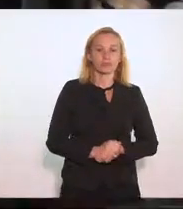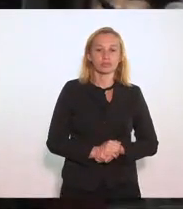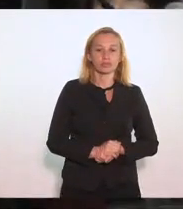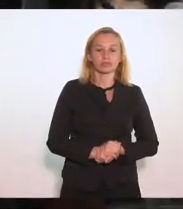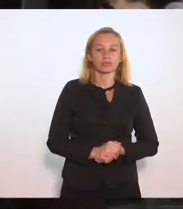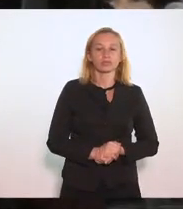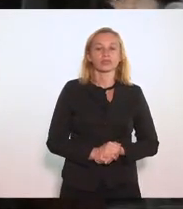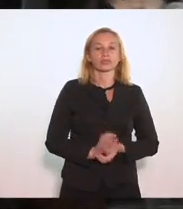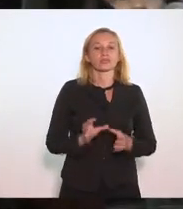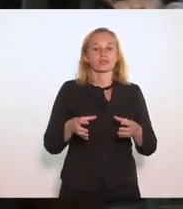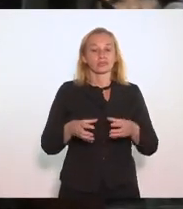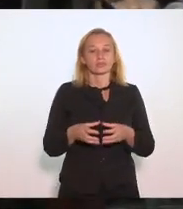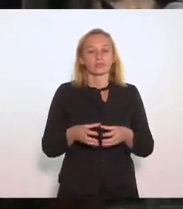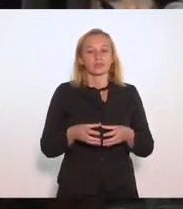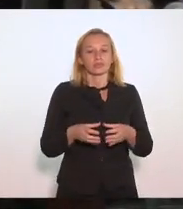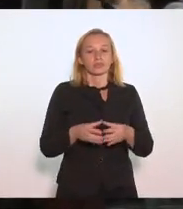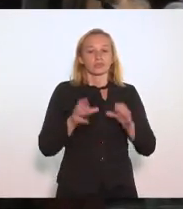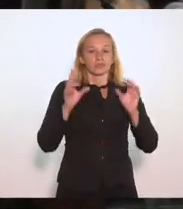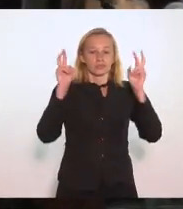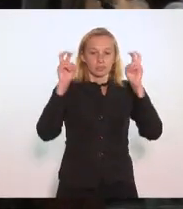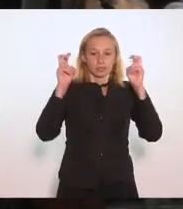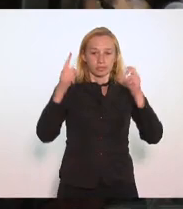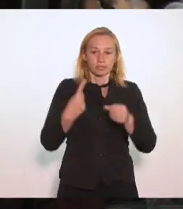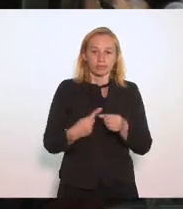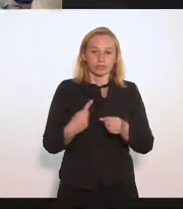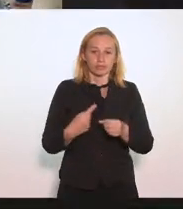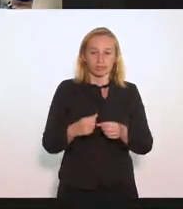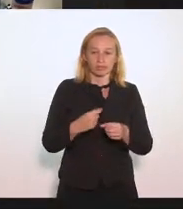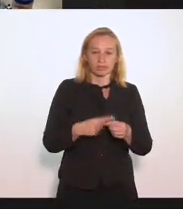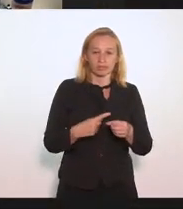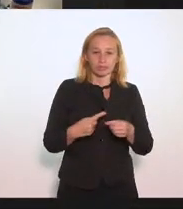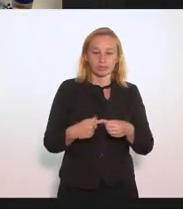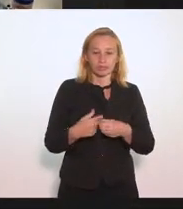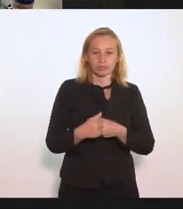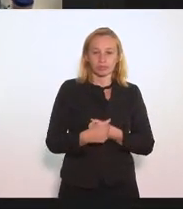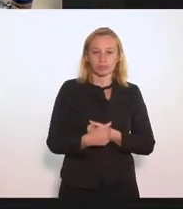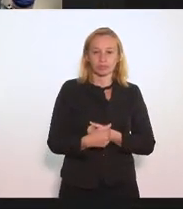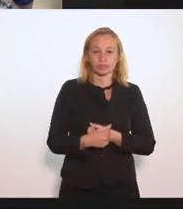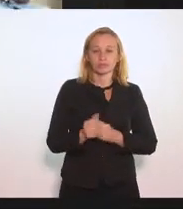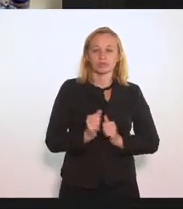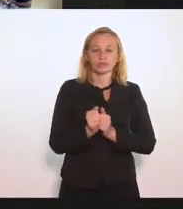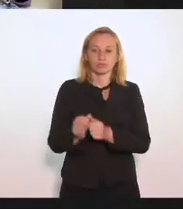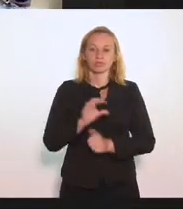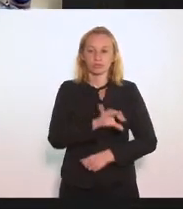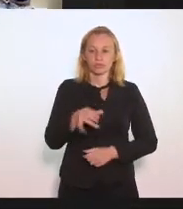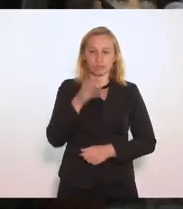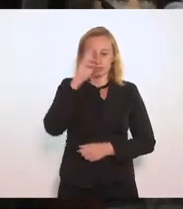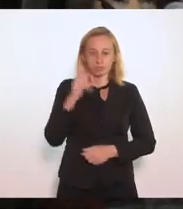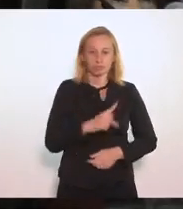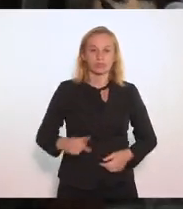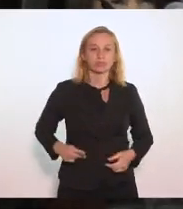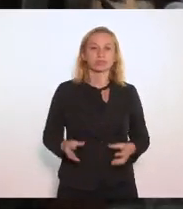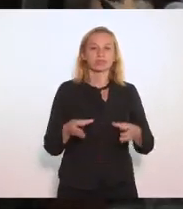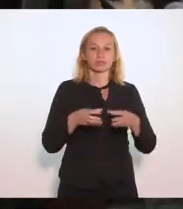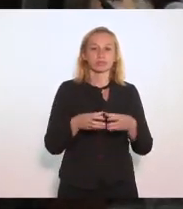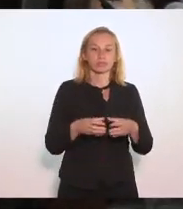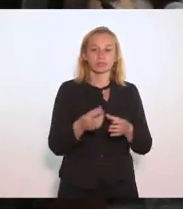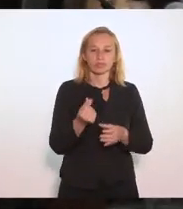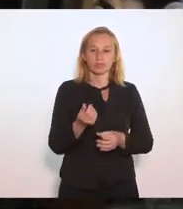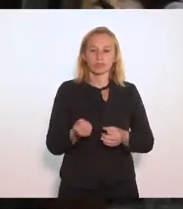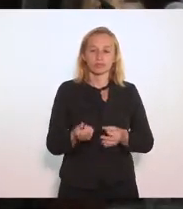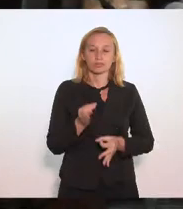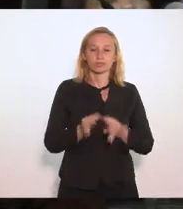pela comissão de assuntos municipais deputado Carlos Macedo acompanha a CCJ presidente pela comissão de tributação